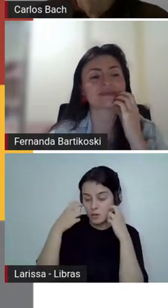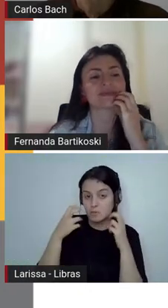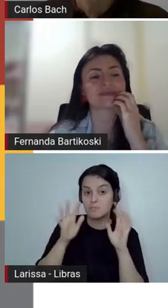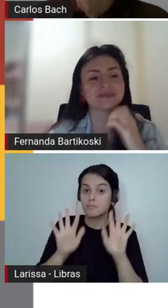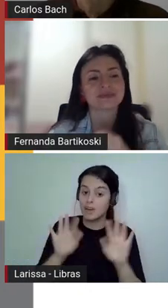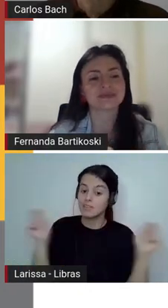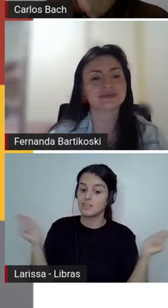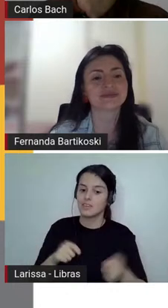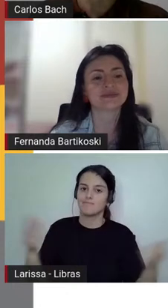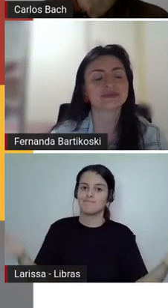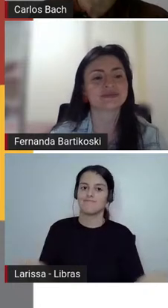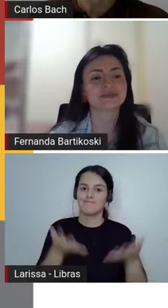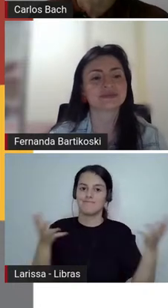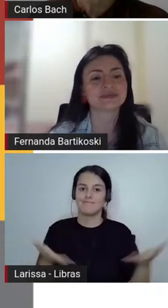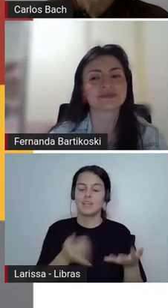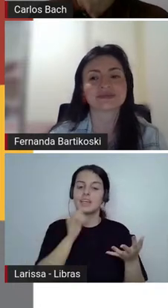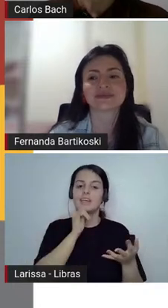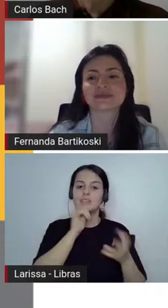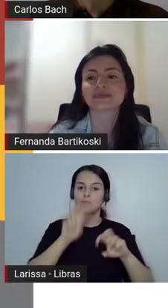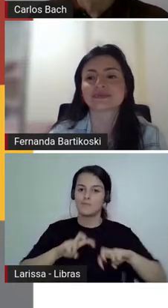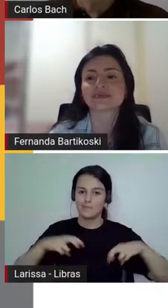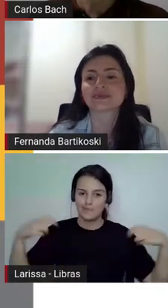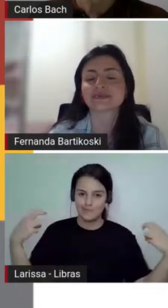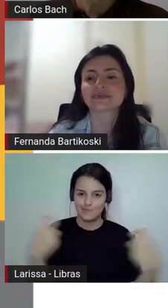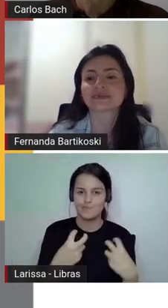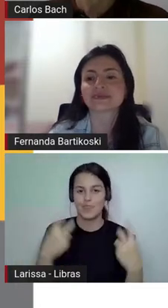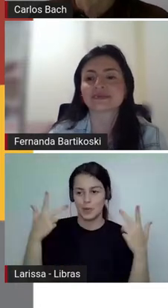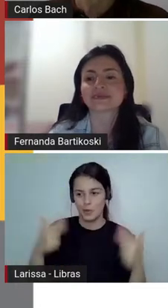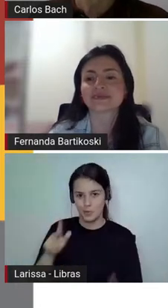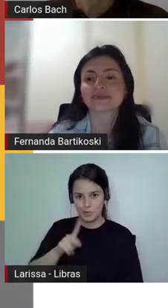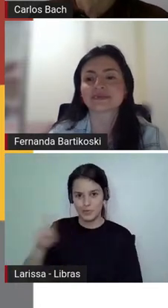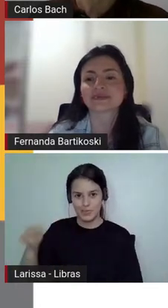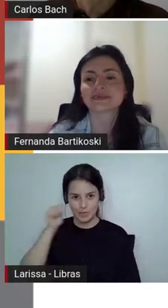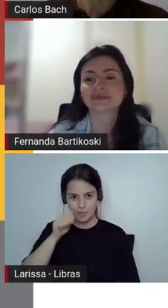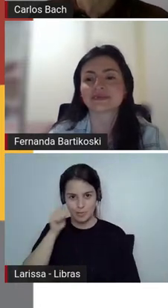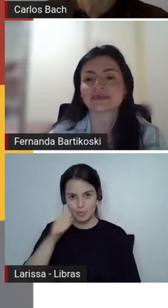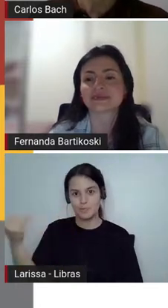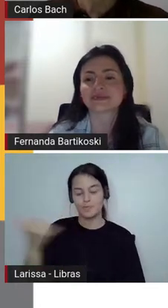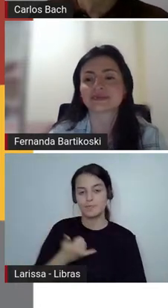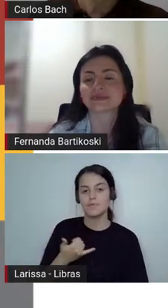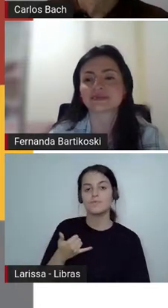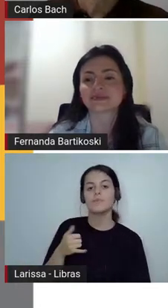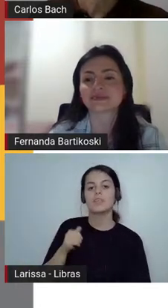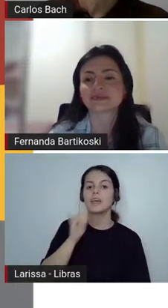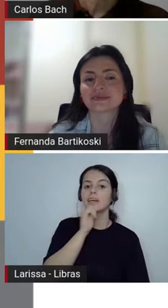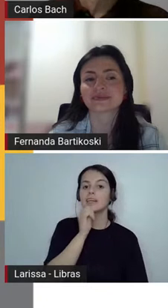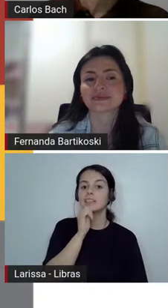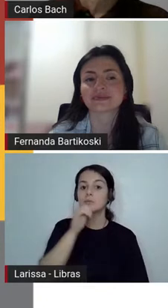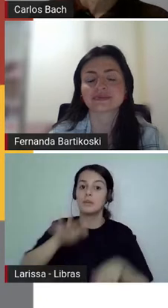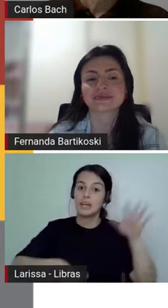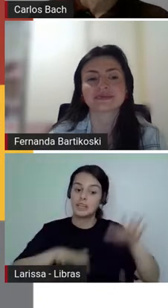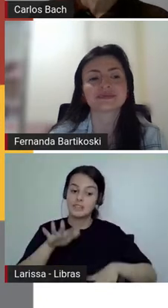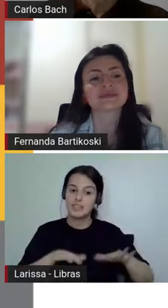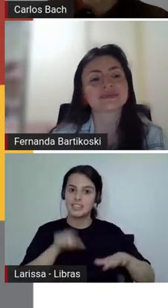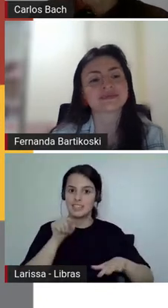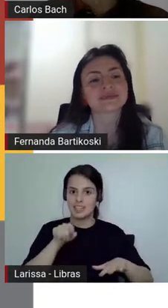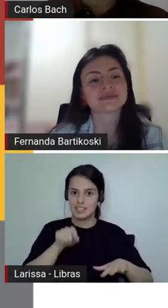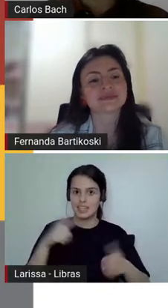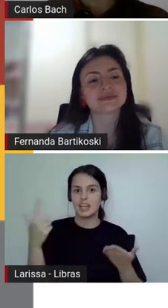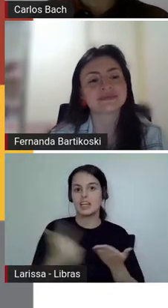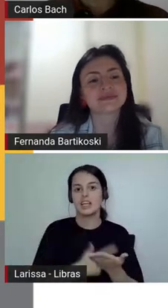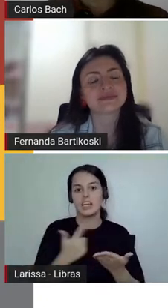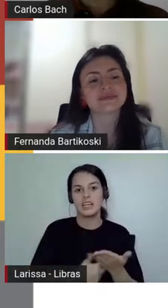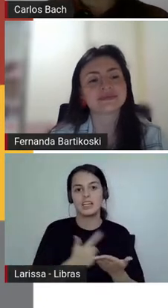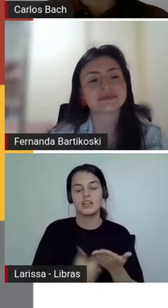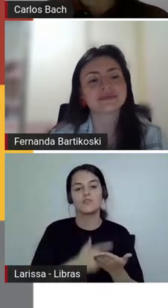como a professora está falando aqui. Às vezes fizemos anúncios publicitários do livro, café literário. É isso.